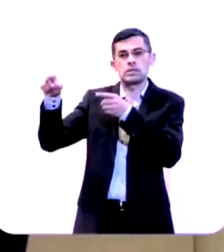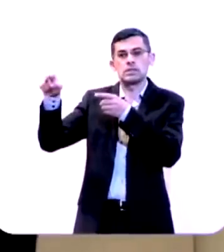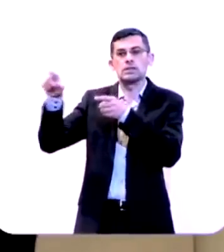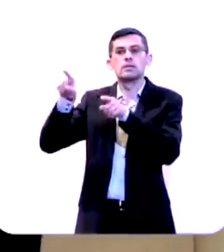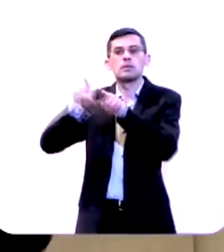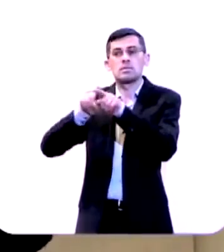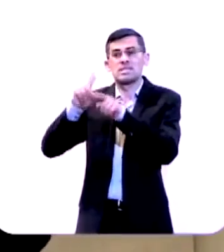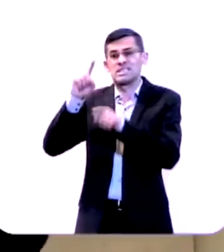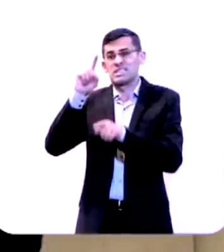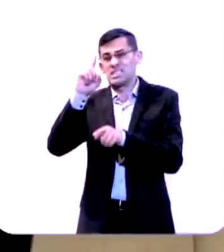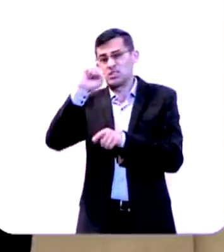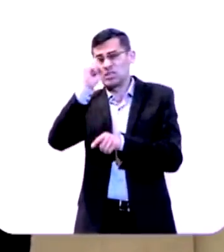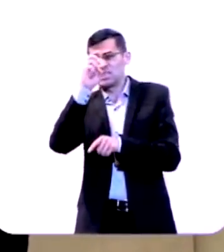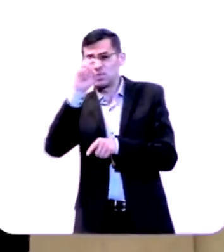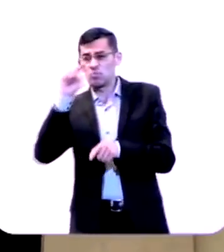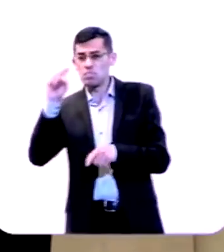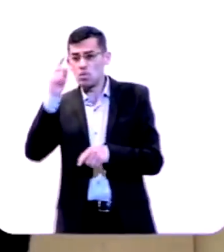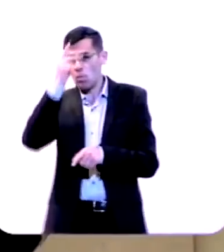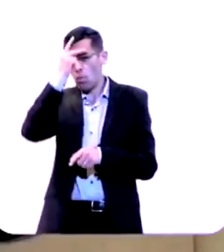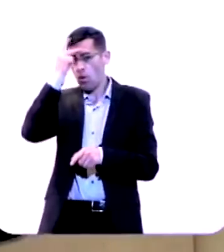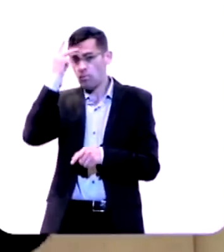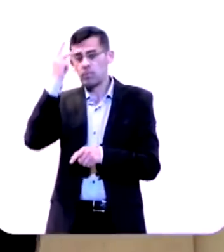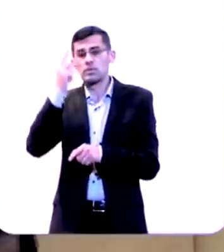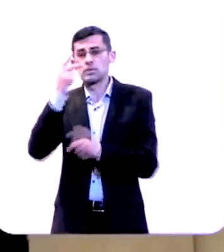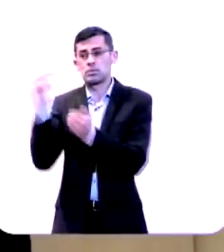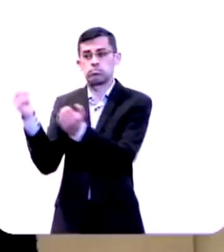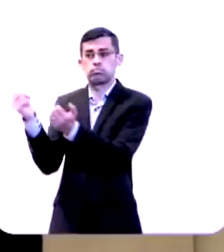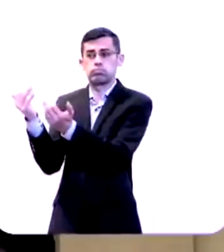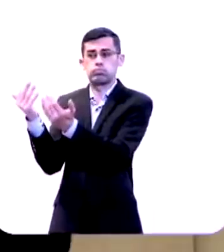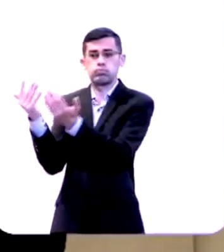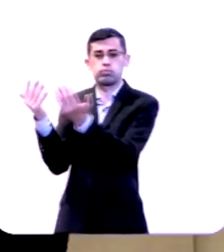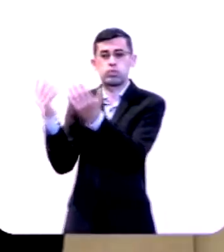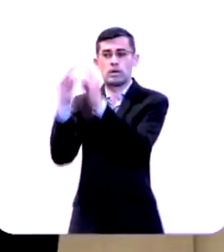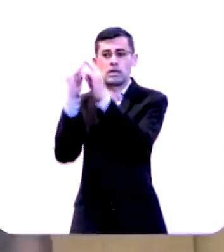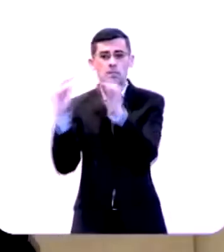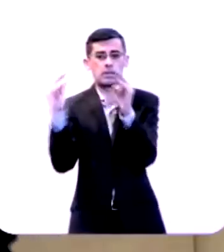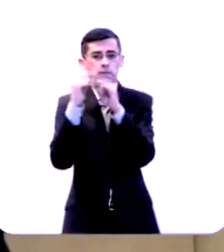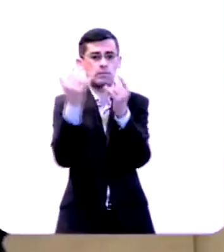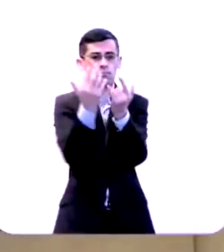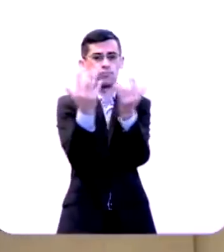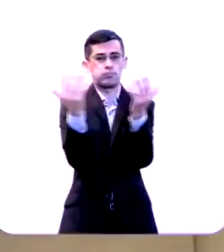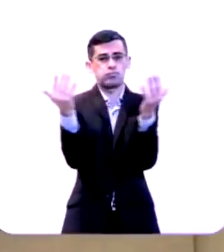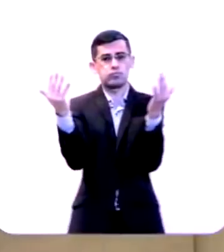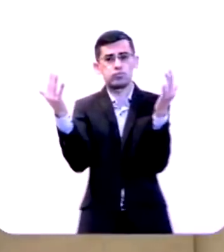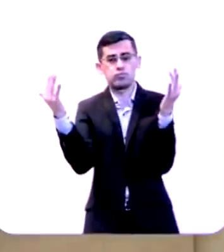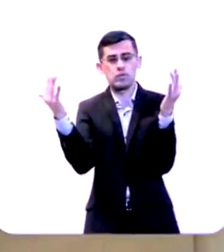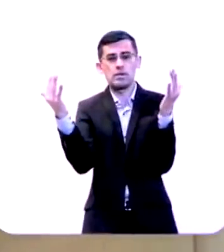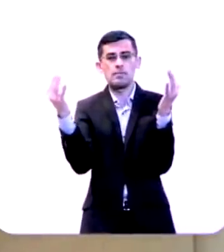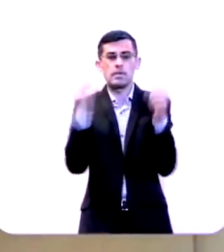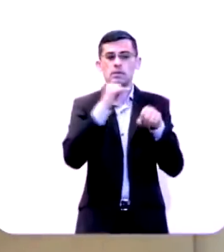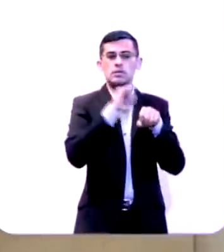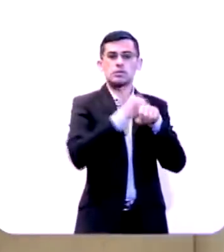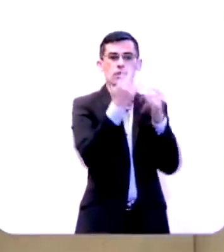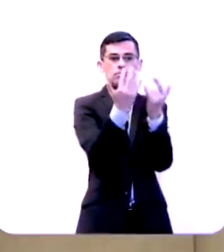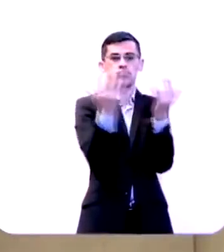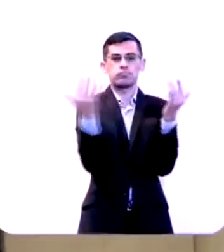185 mil homens que começaram a se acampar ao redor da cidade de Jerusalém